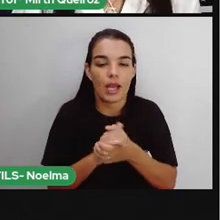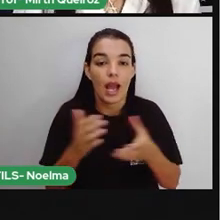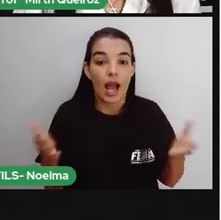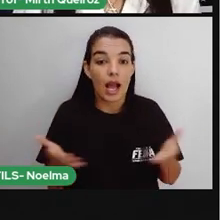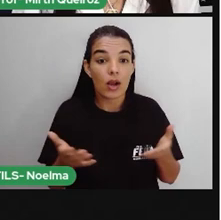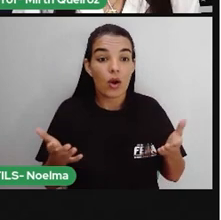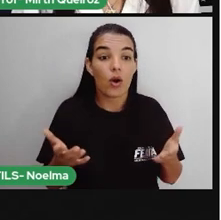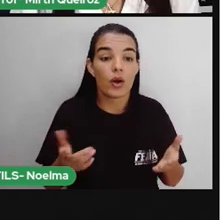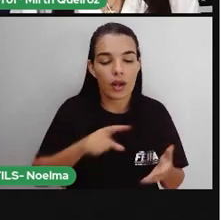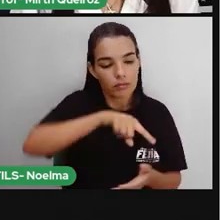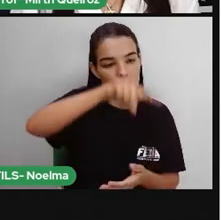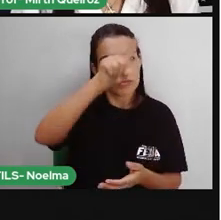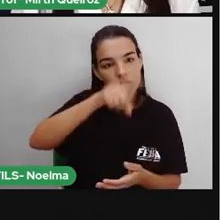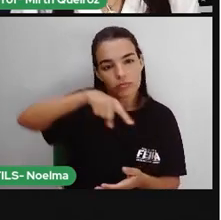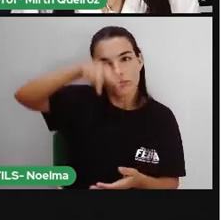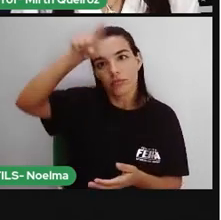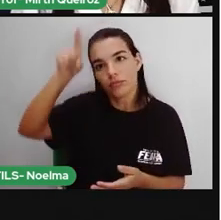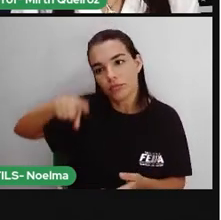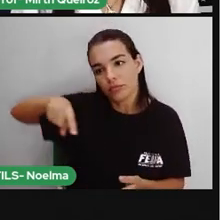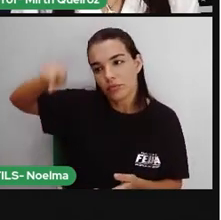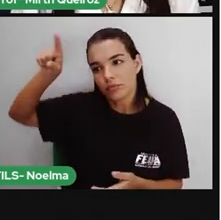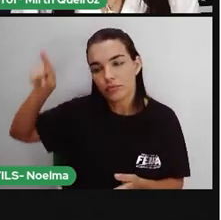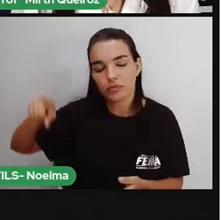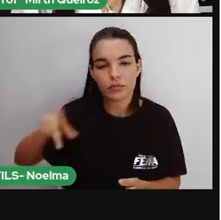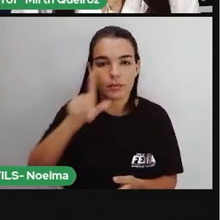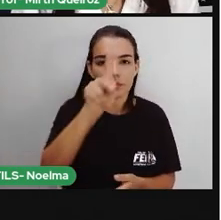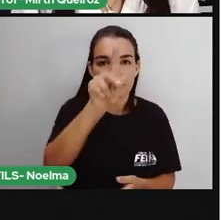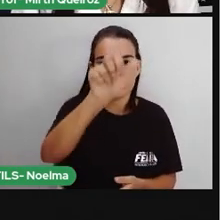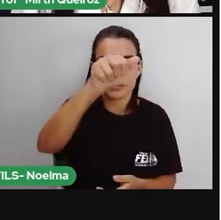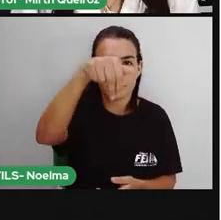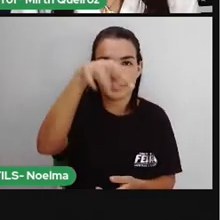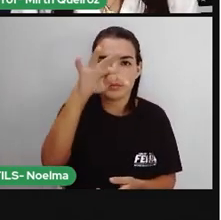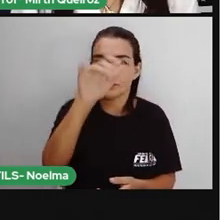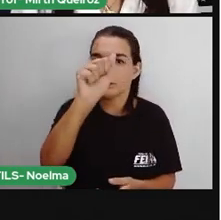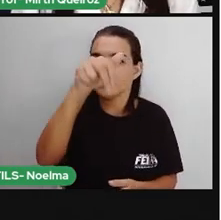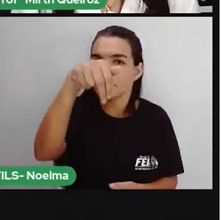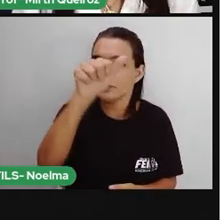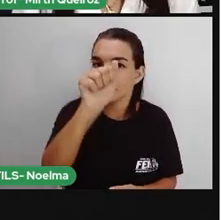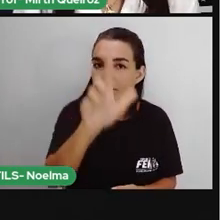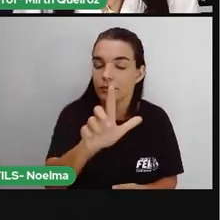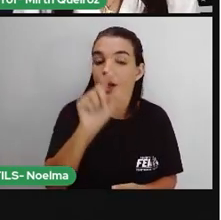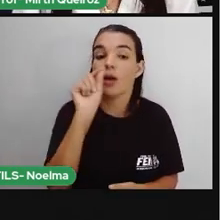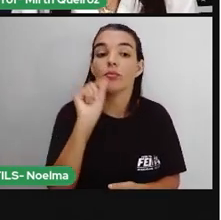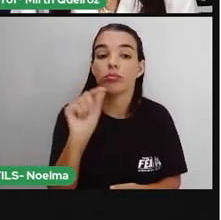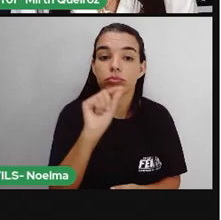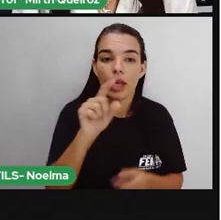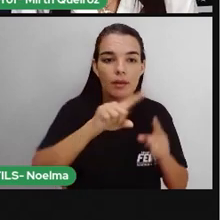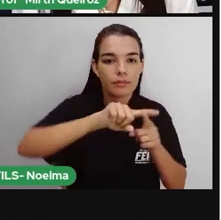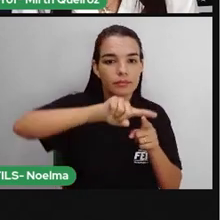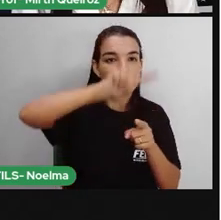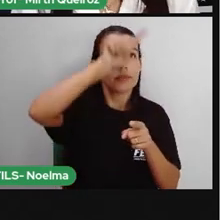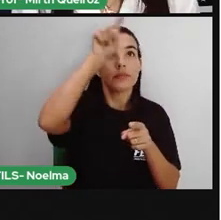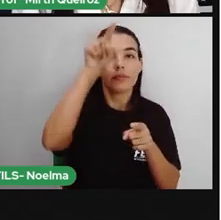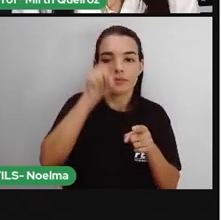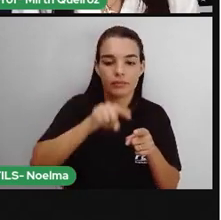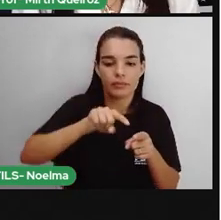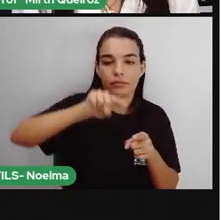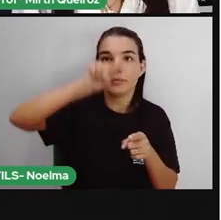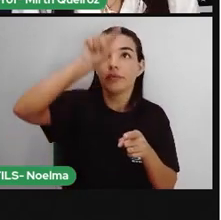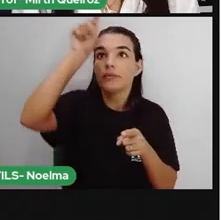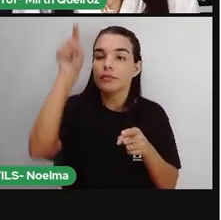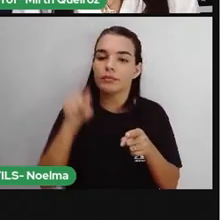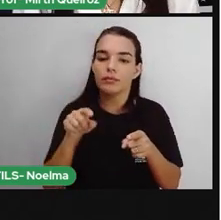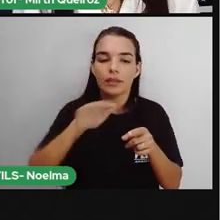O relevo do Pantanal. O Pantanal está situado em uma área circundada por planaltos. O que são planaltos? São